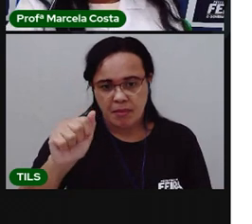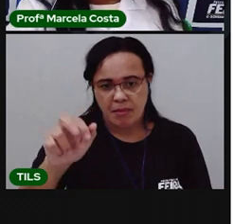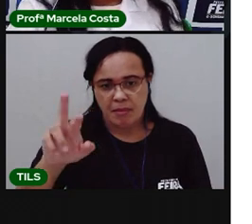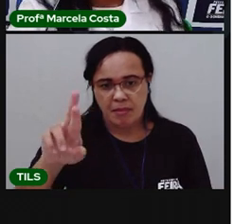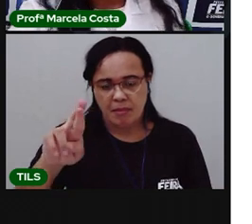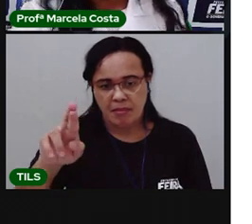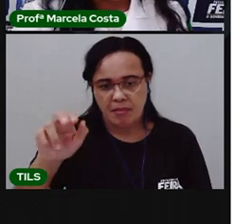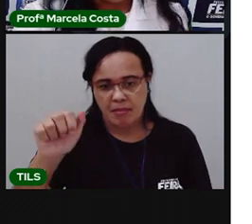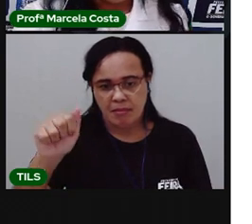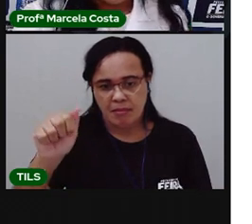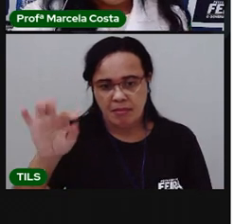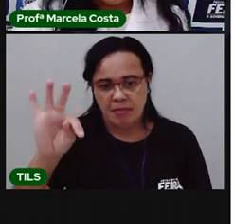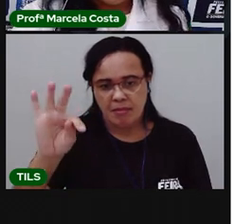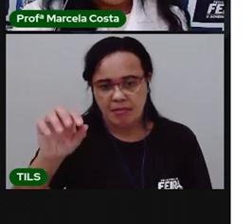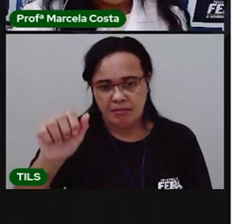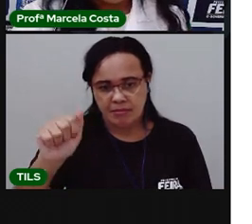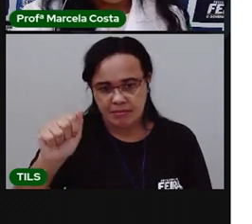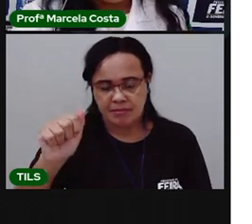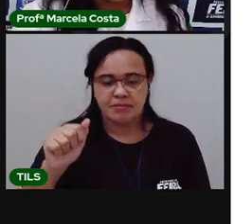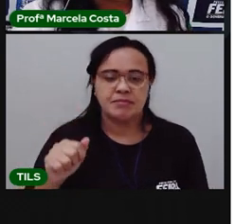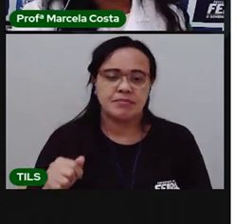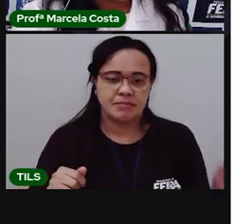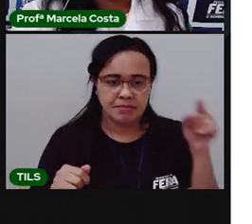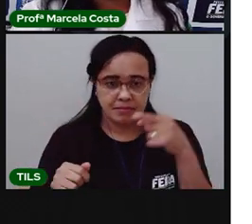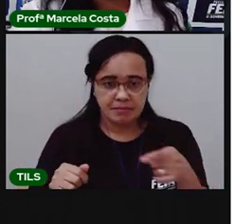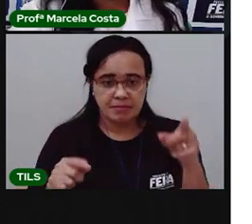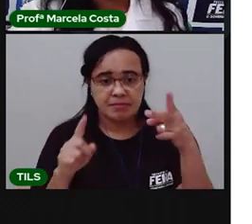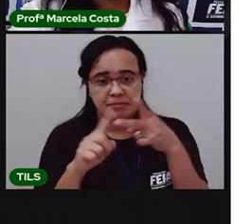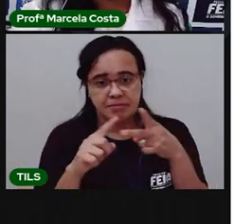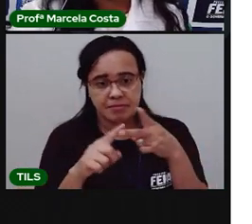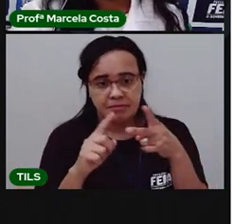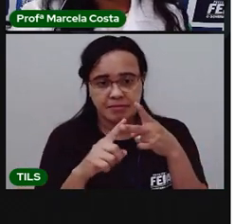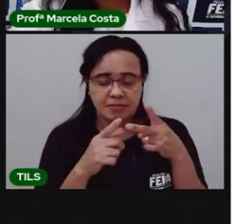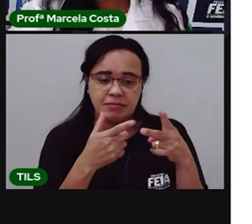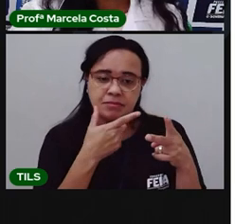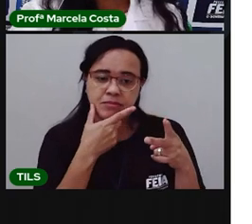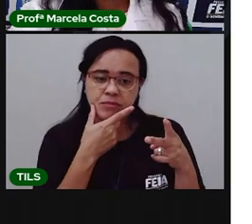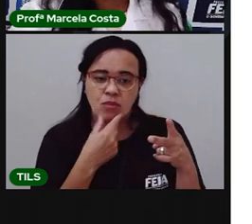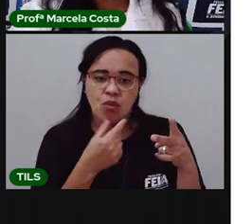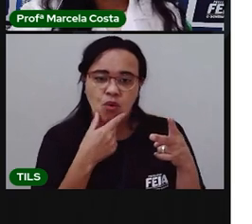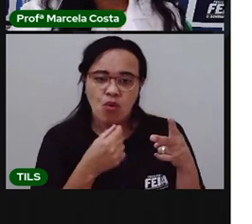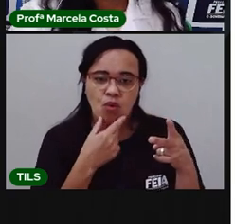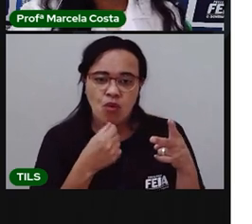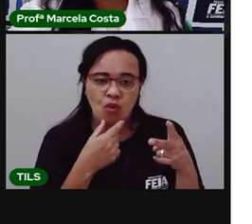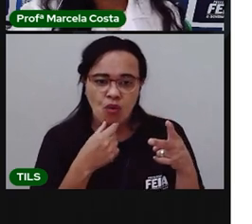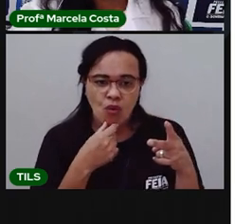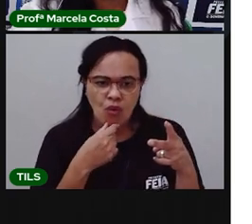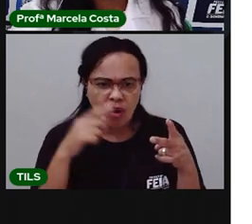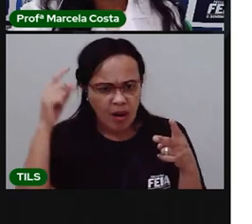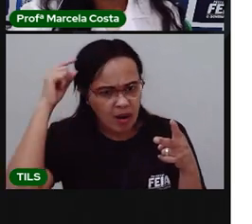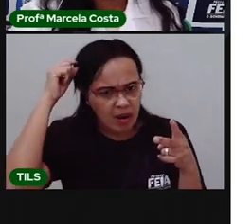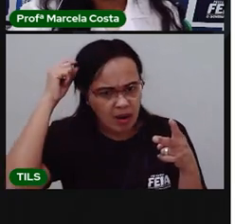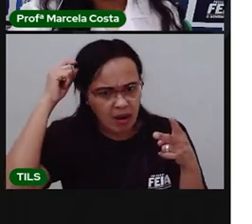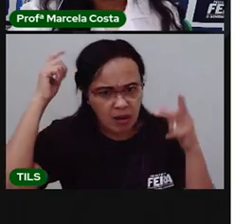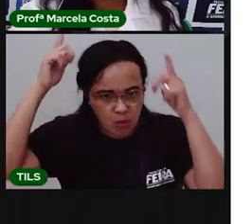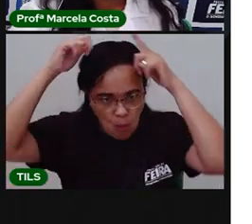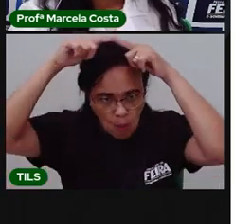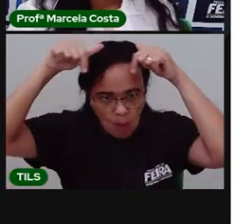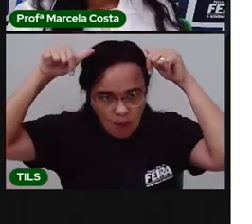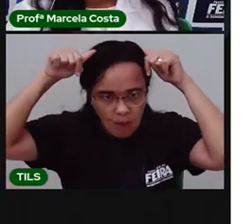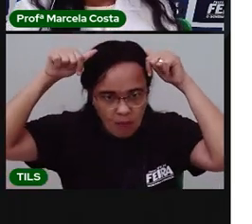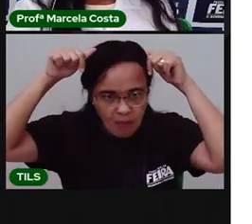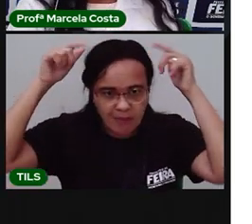E esse senhor aqui? Tem muito cabelo na cabeça dele? Ou será que ele é careca?